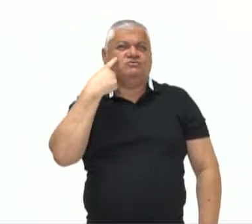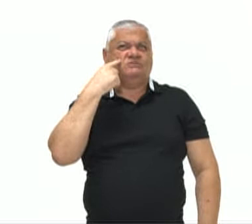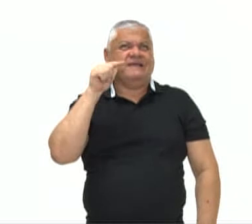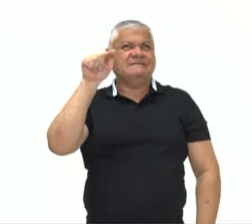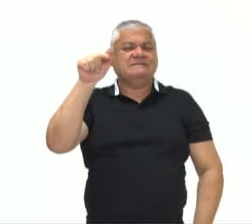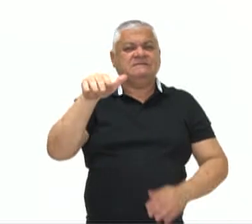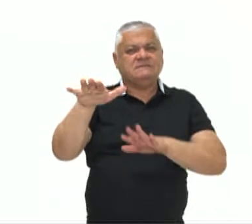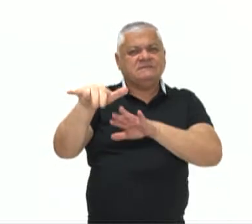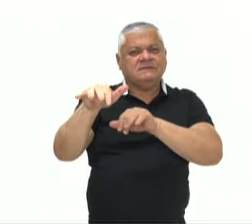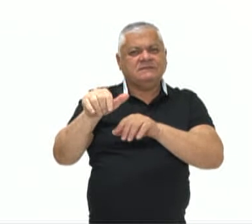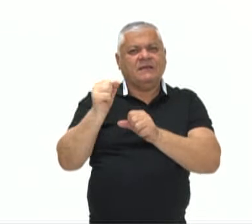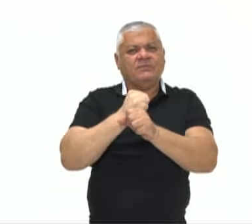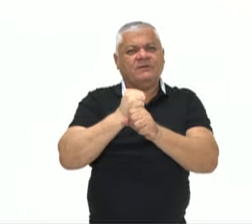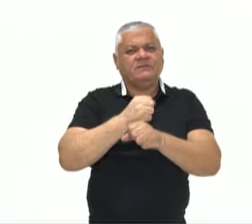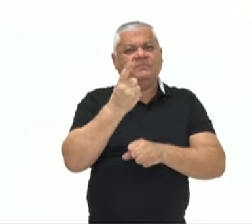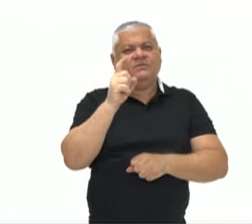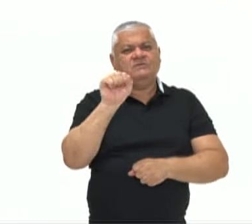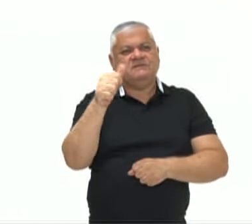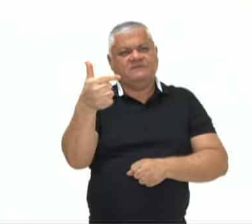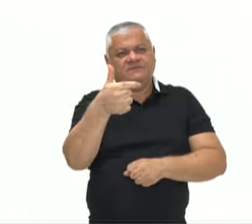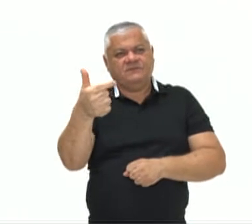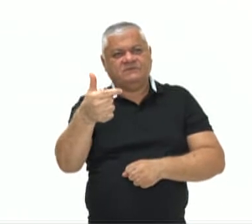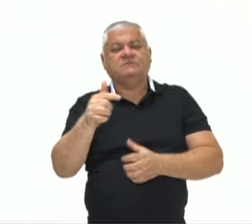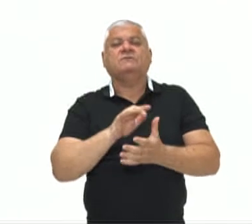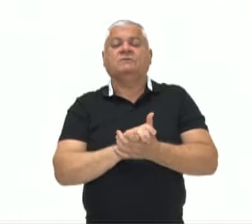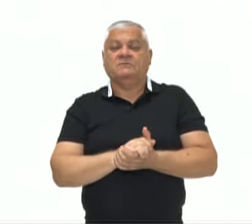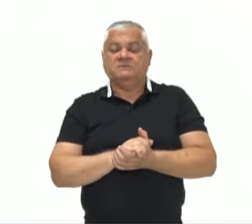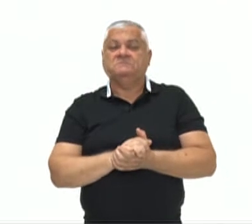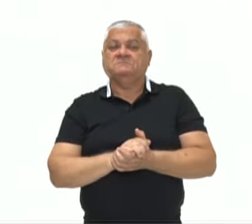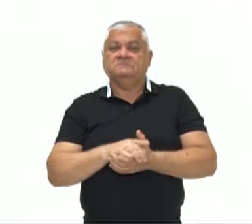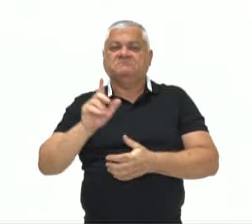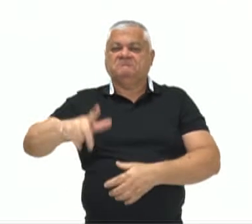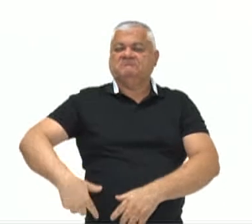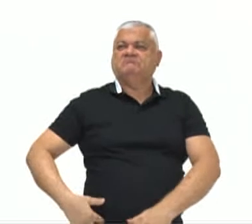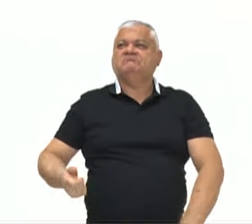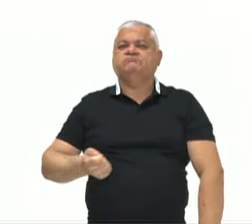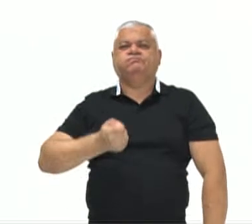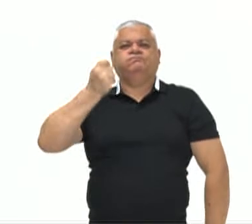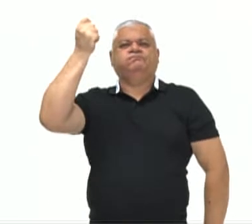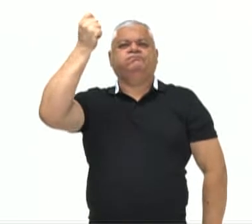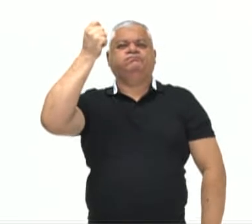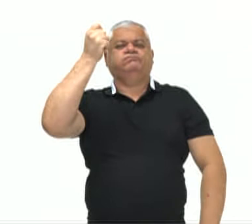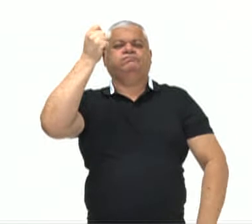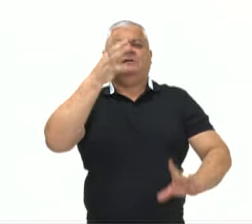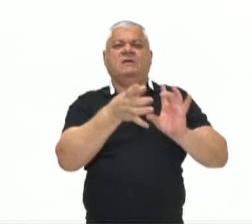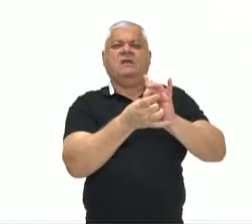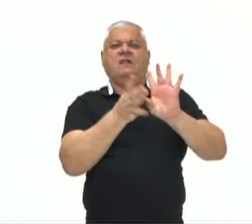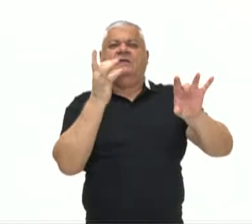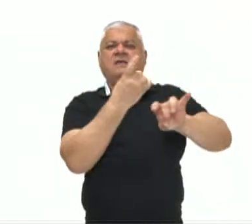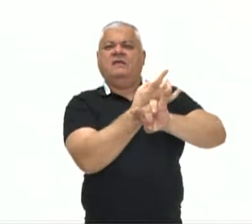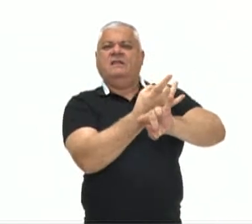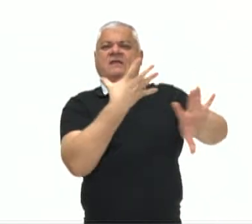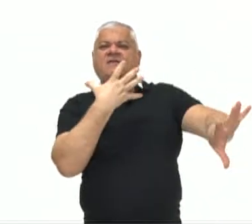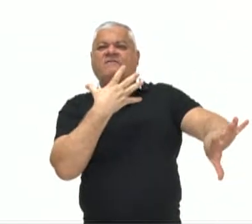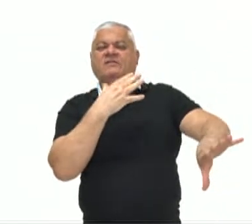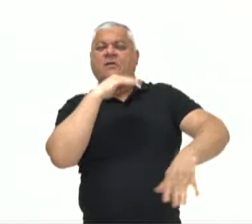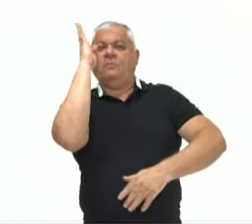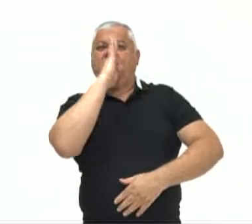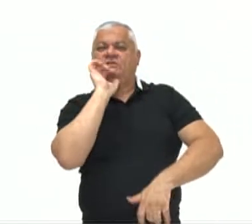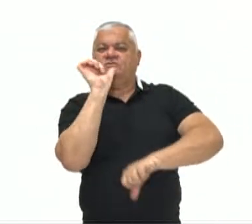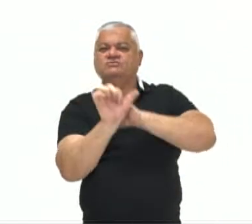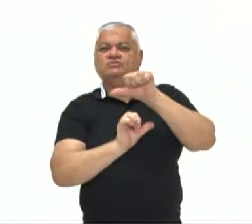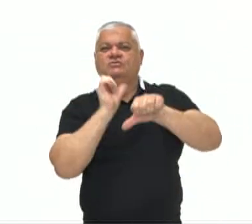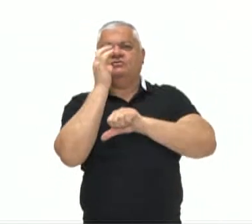1822. E em relação a essa questão do Brasil-Império, além da